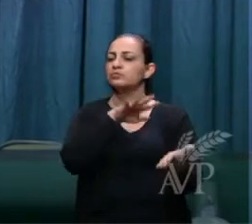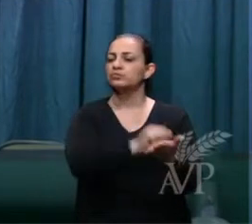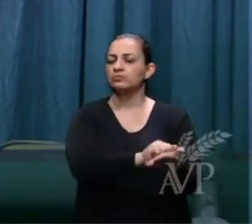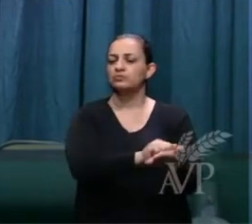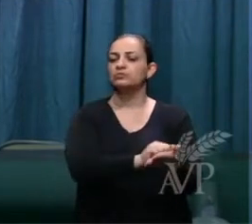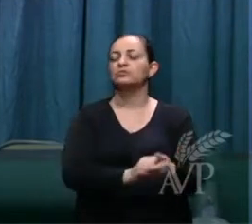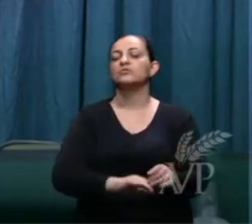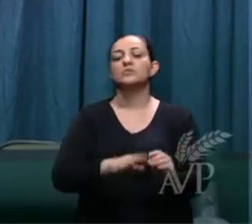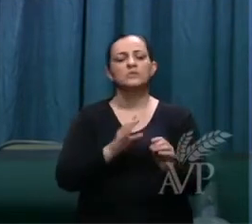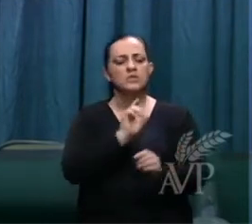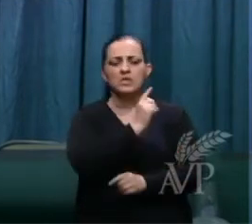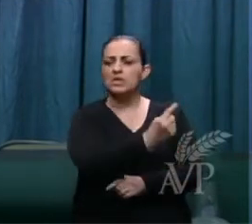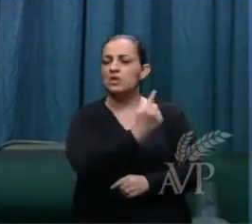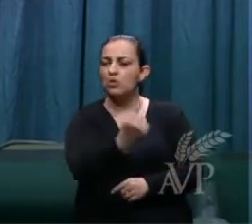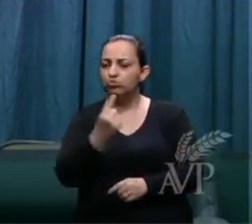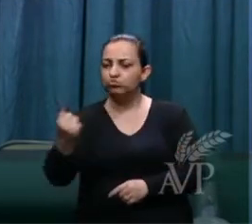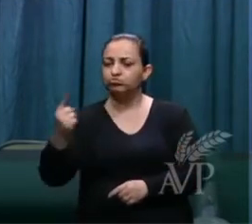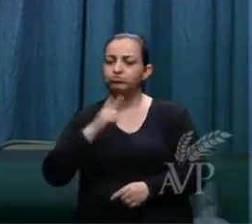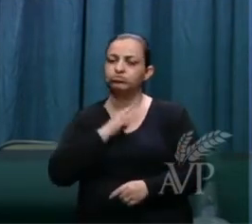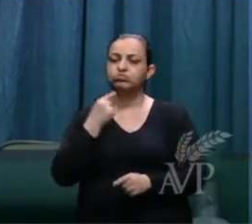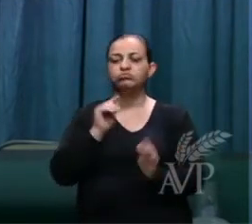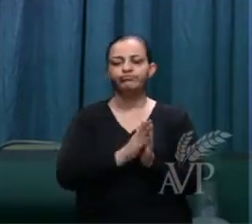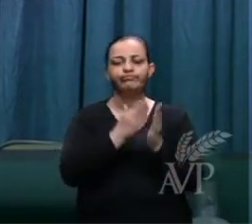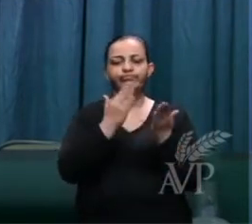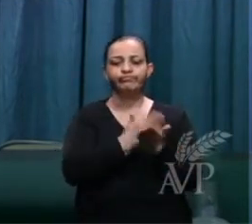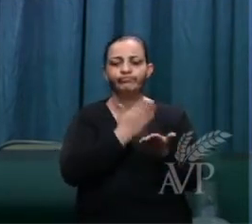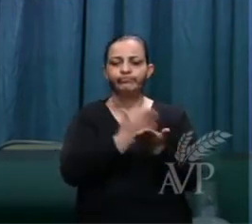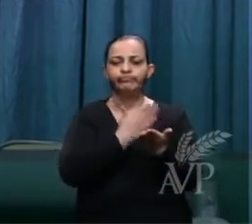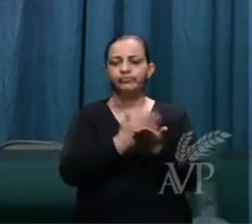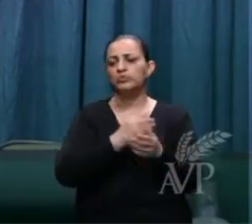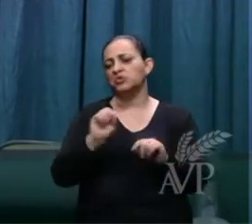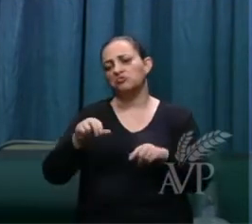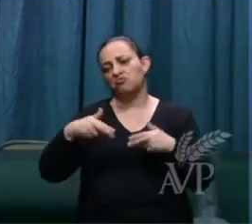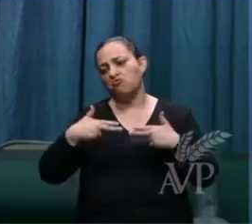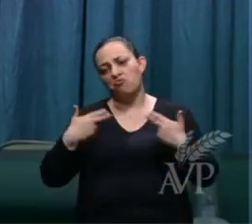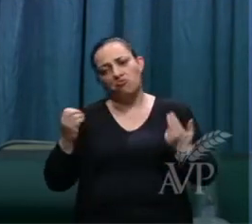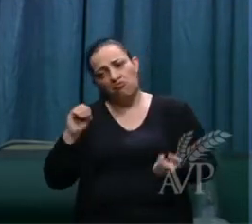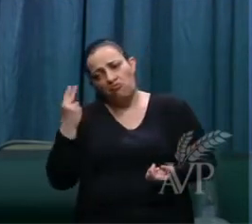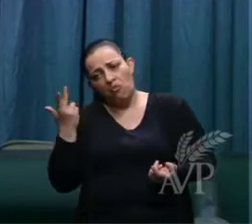tem o seu livro, que hoje nós poderíamos dizer o seu chip, ou sei lá o quê.